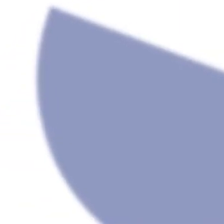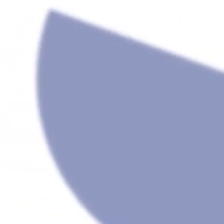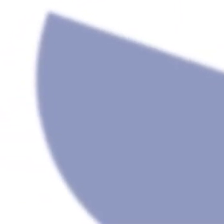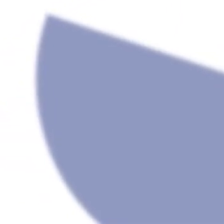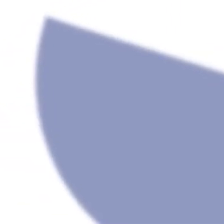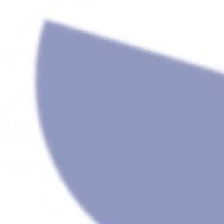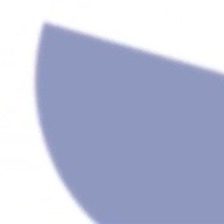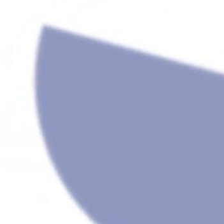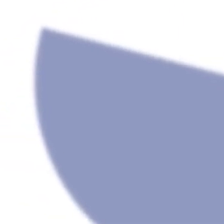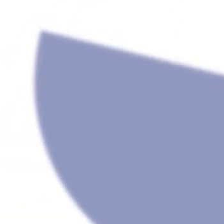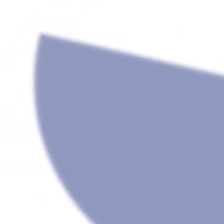Eu despeço me despeço